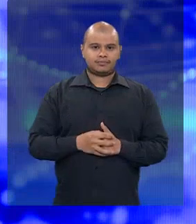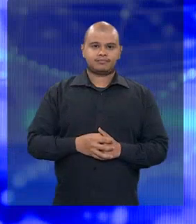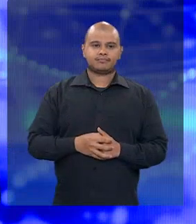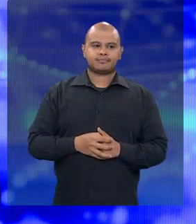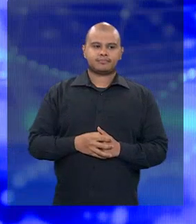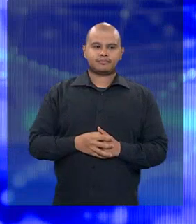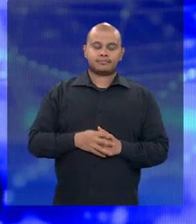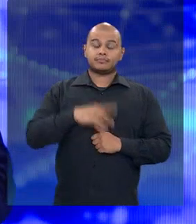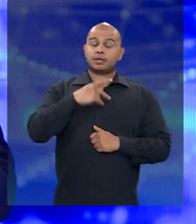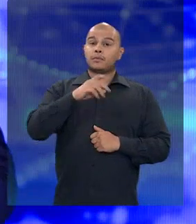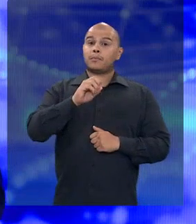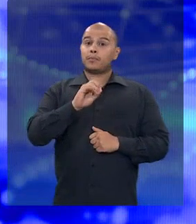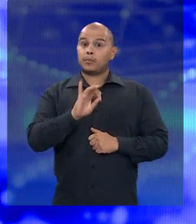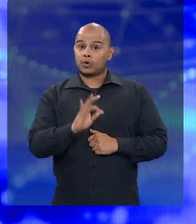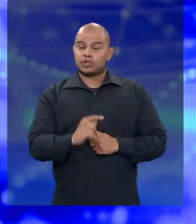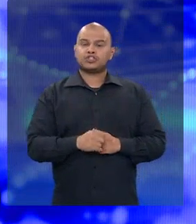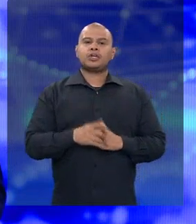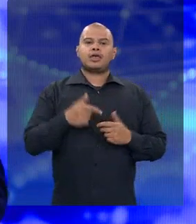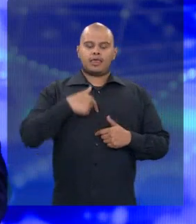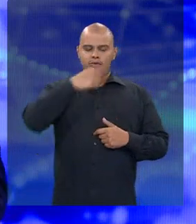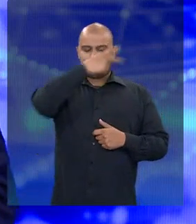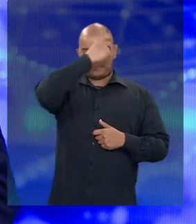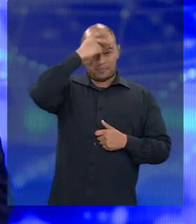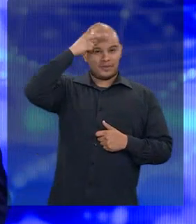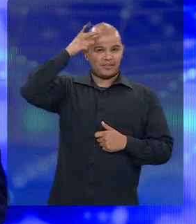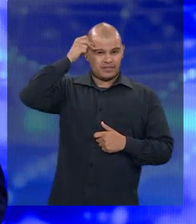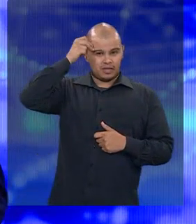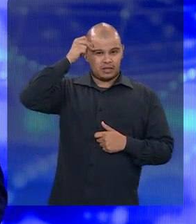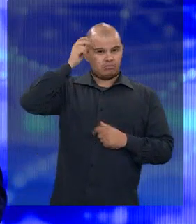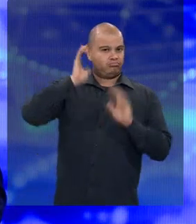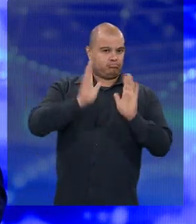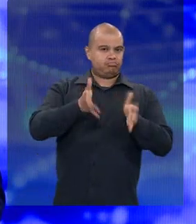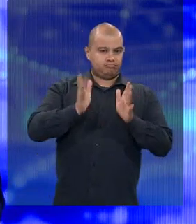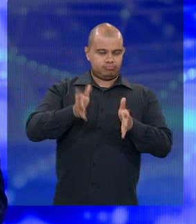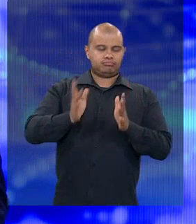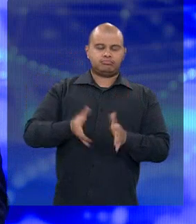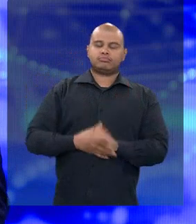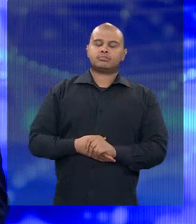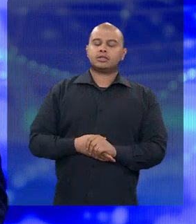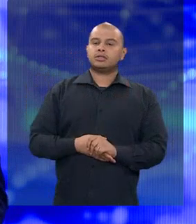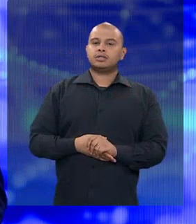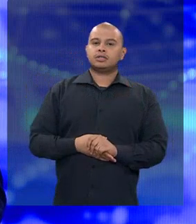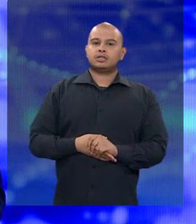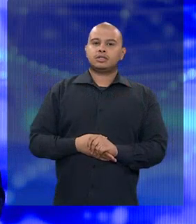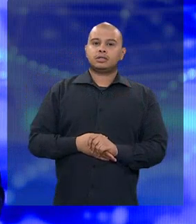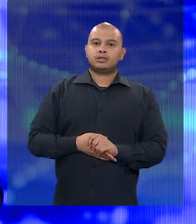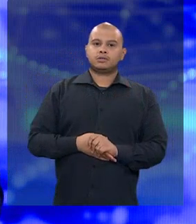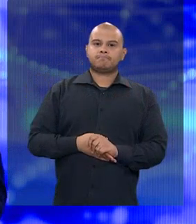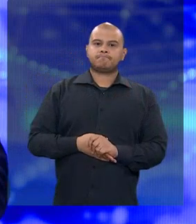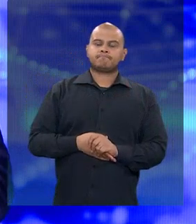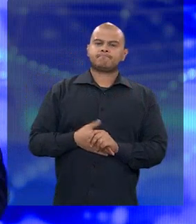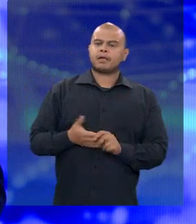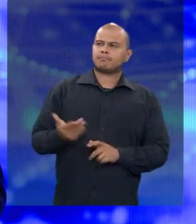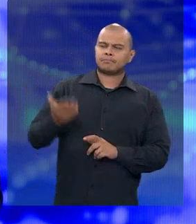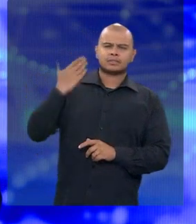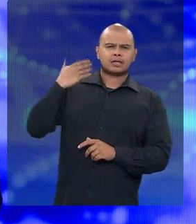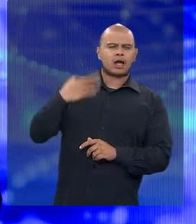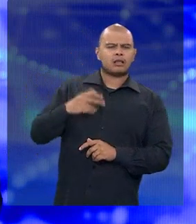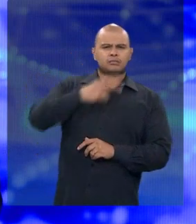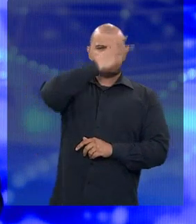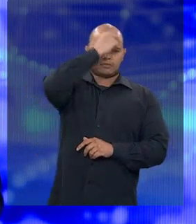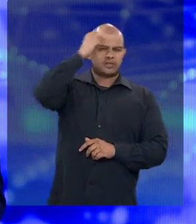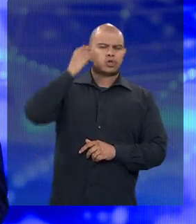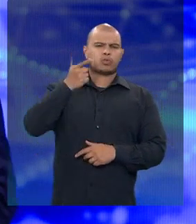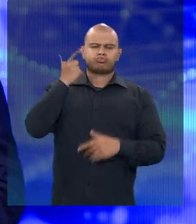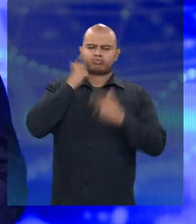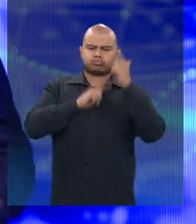Candidado Poit, eu fui prefeito e lá ganhei os principais prêmios